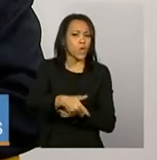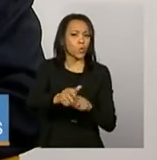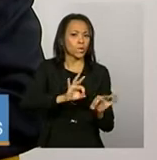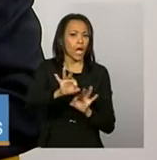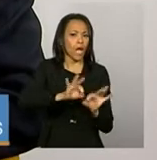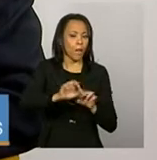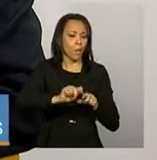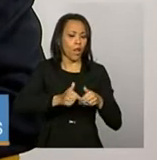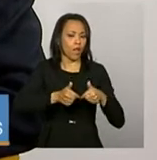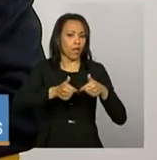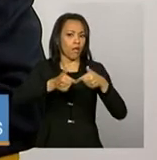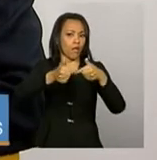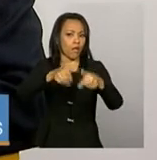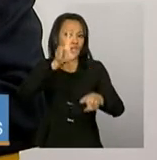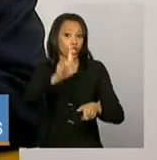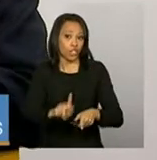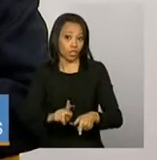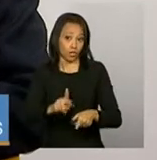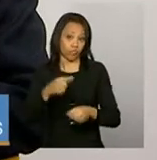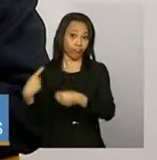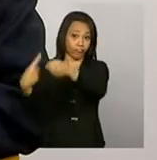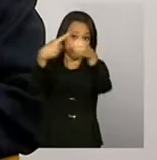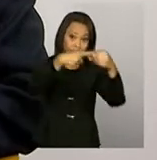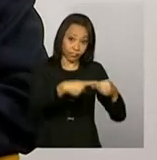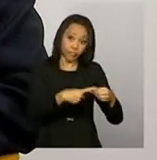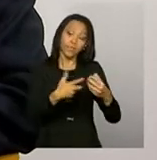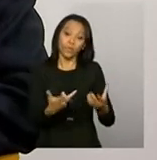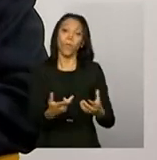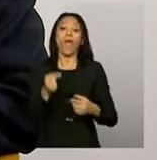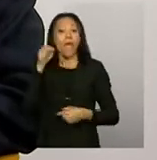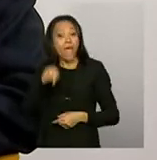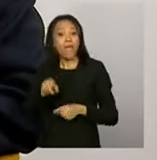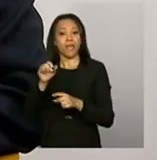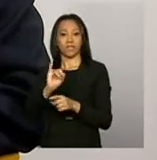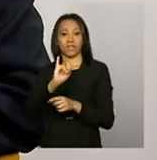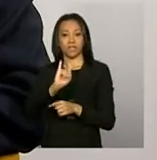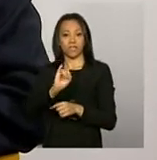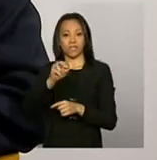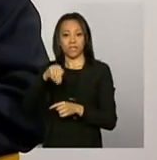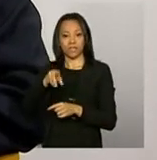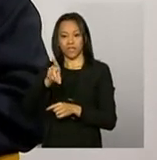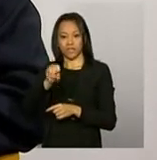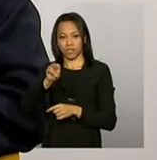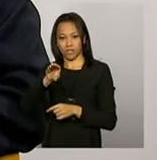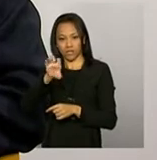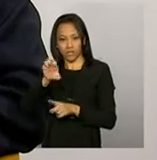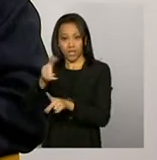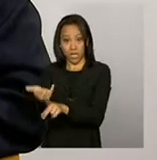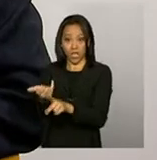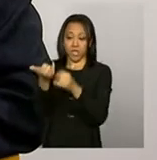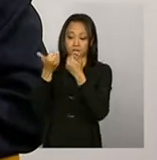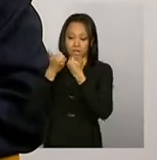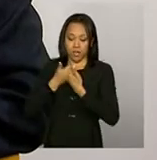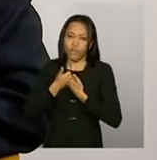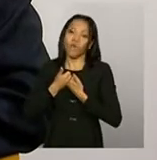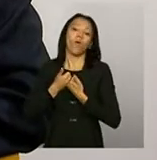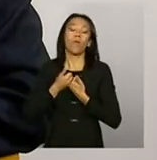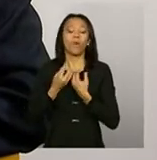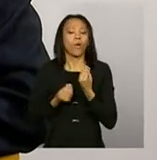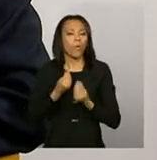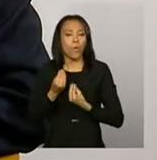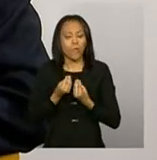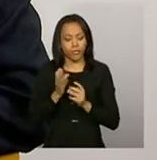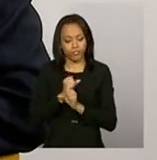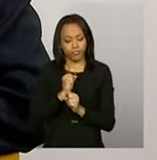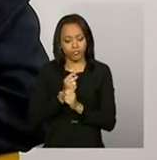importantíssimo isso. Agora, por meio do índice é que o Ministério calcula o valor que é transferido para o Estado e para o